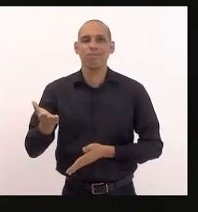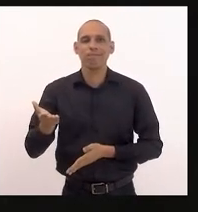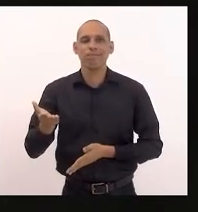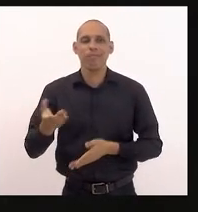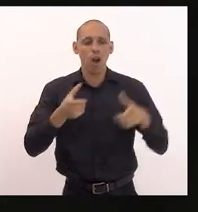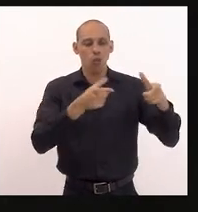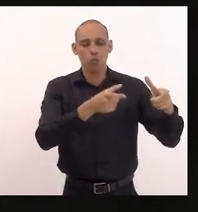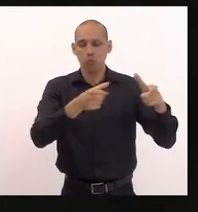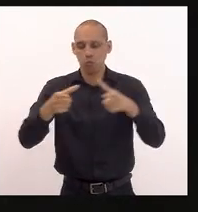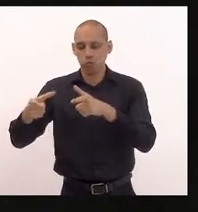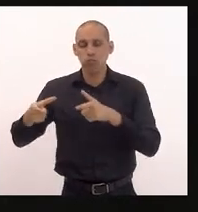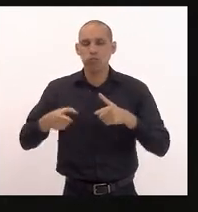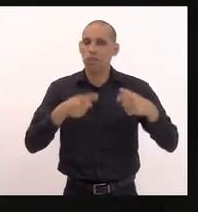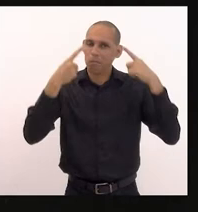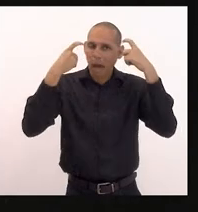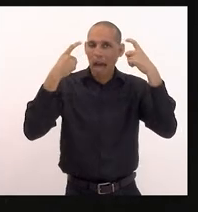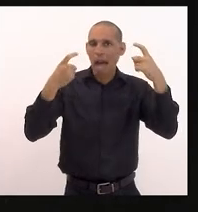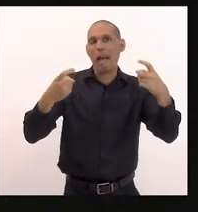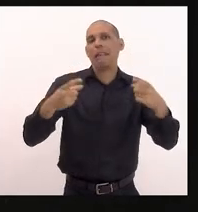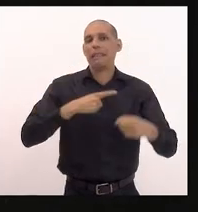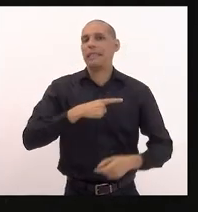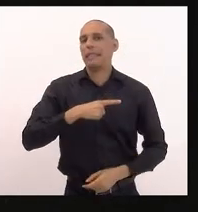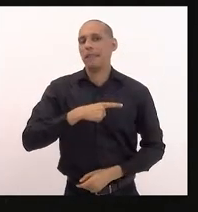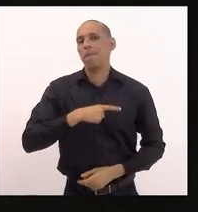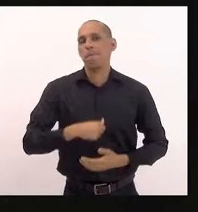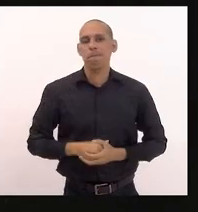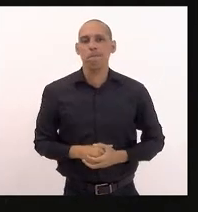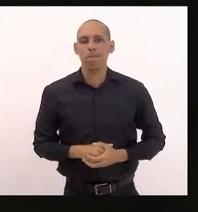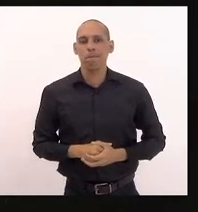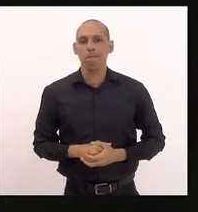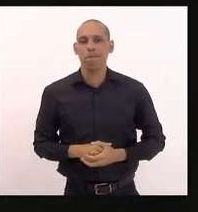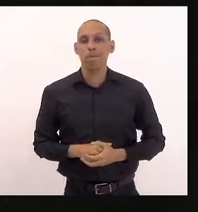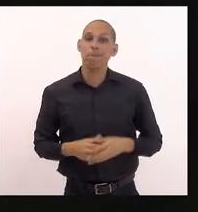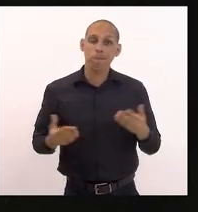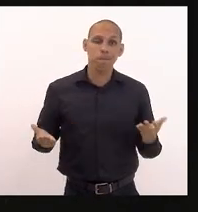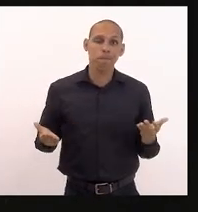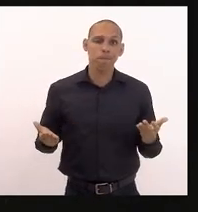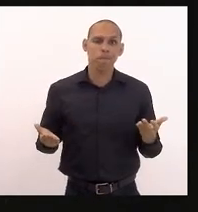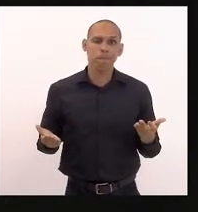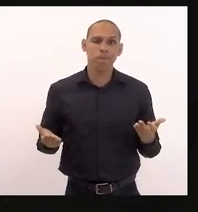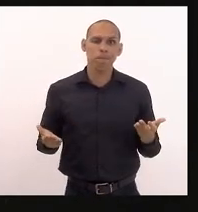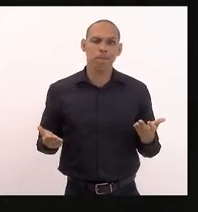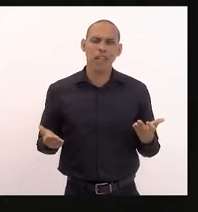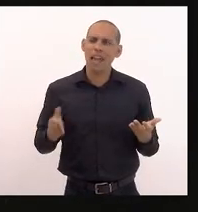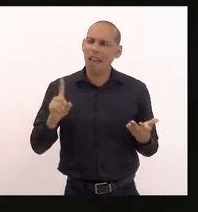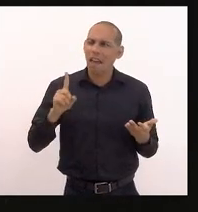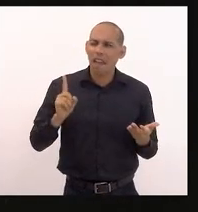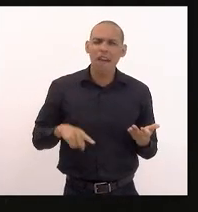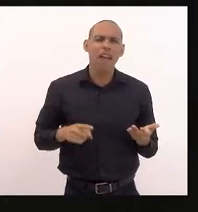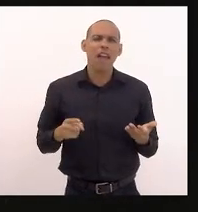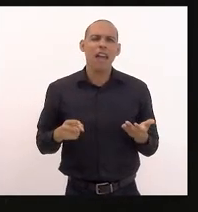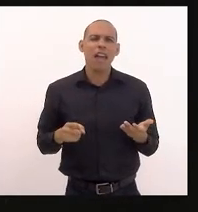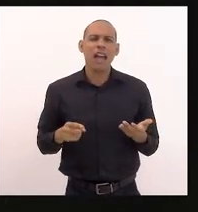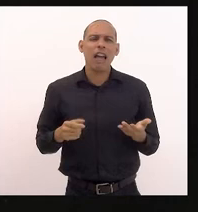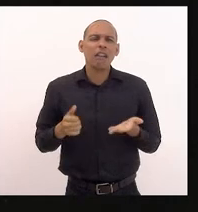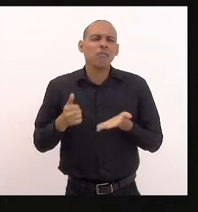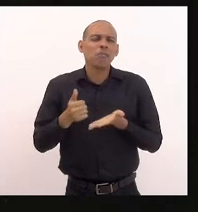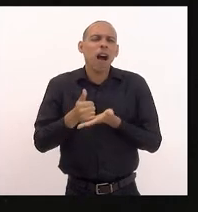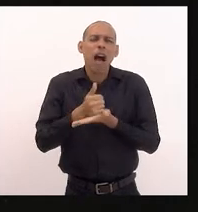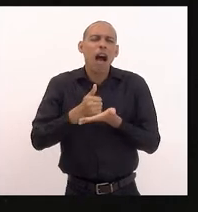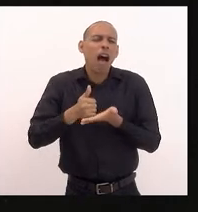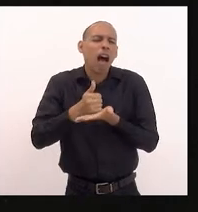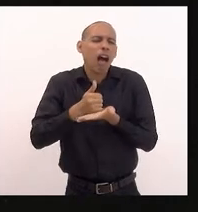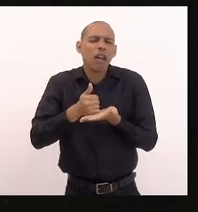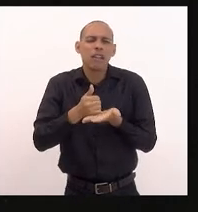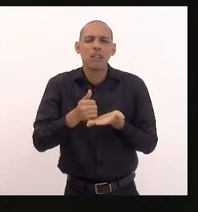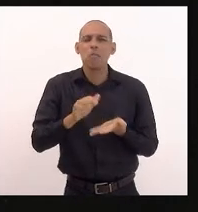territórios conflagrados e aí ainda que de uma forma muito supérflua eu queria trazer